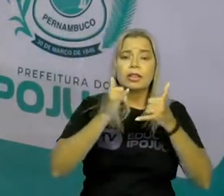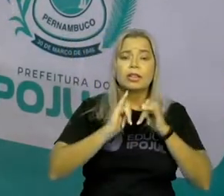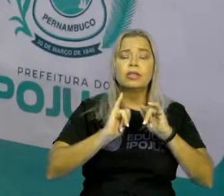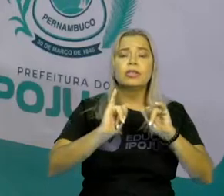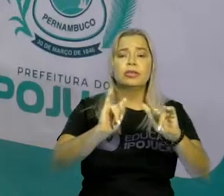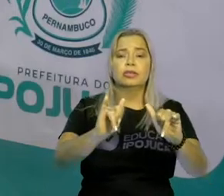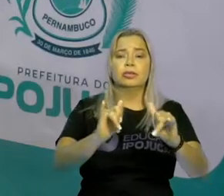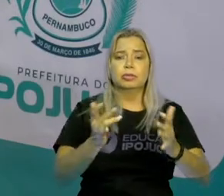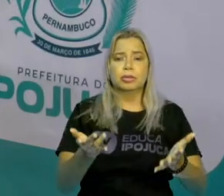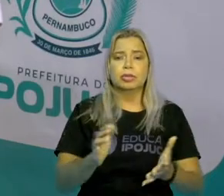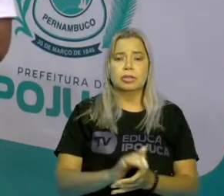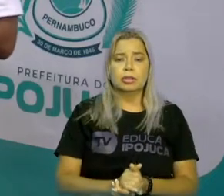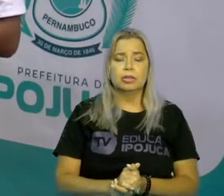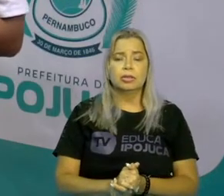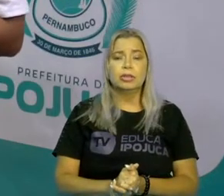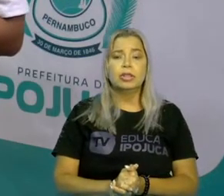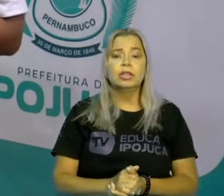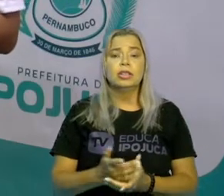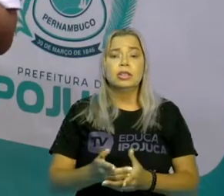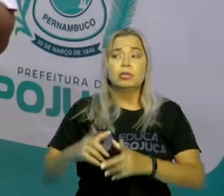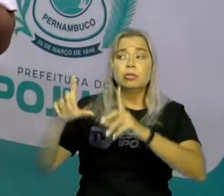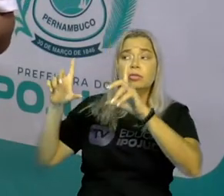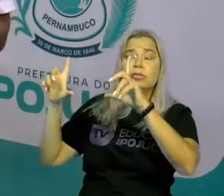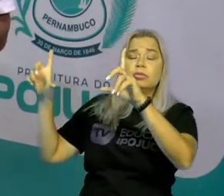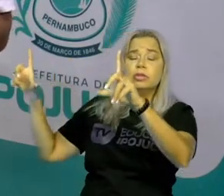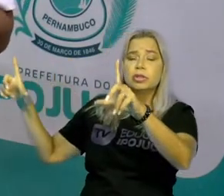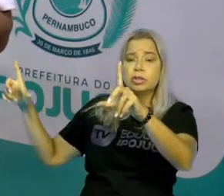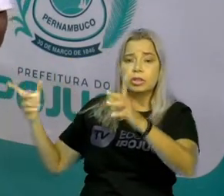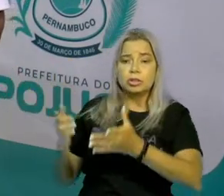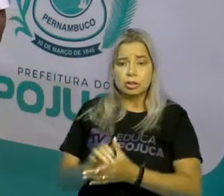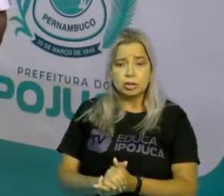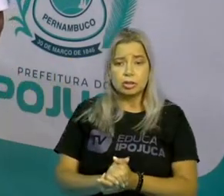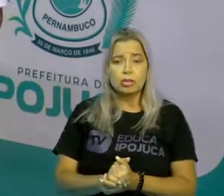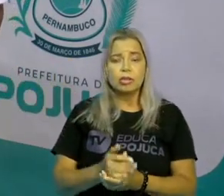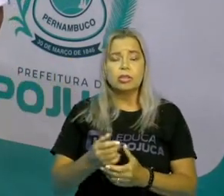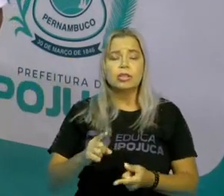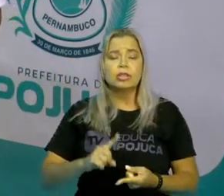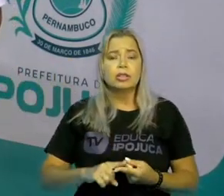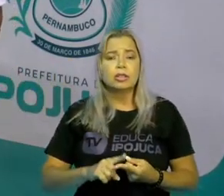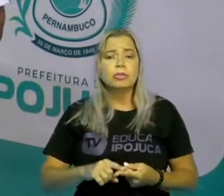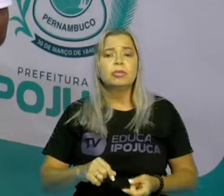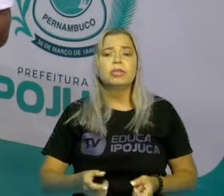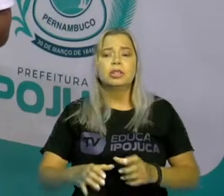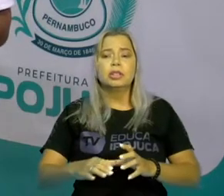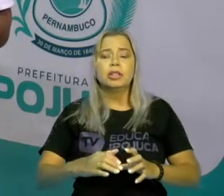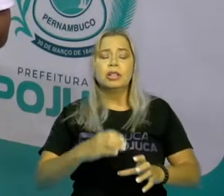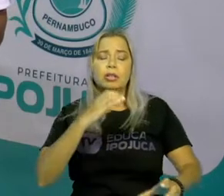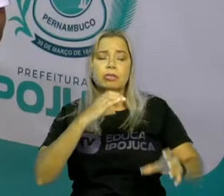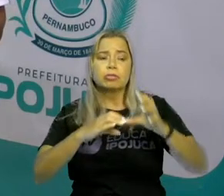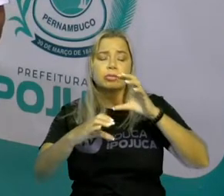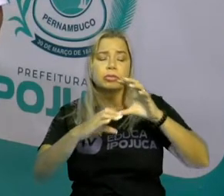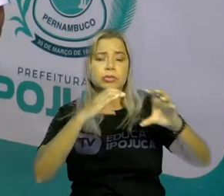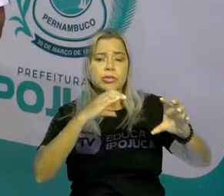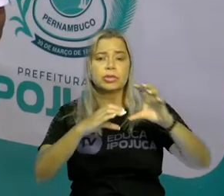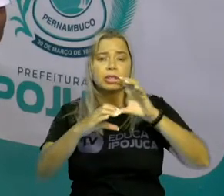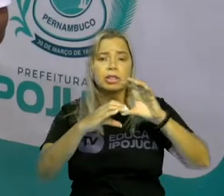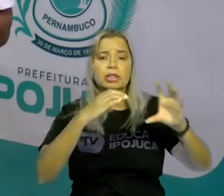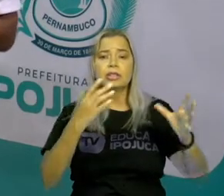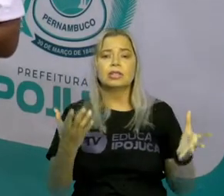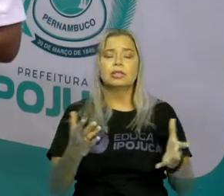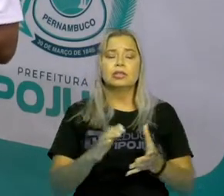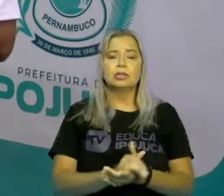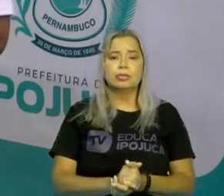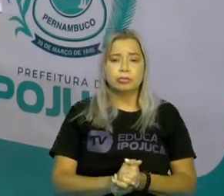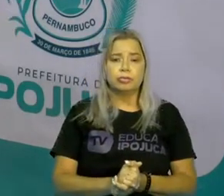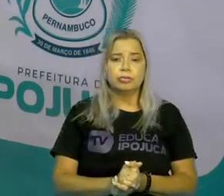É um dos meios de comunicação mais claros que está, assim, no nosso dia a dia, mais fácil da gente ver.